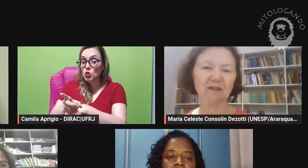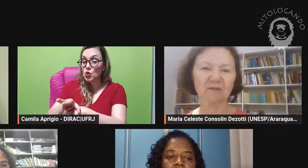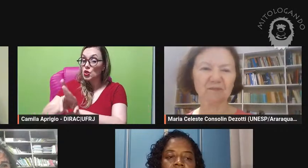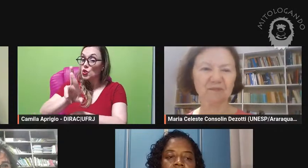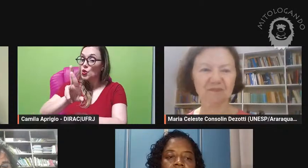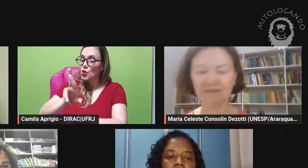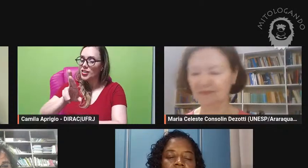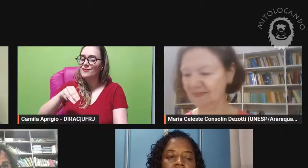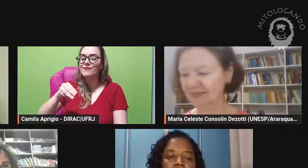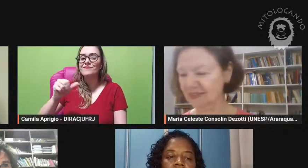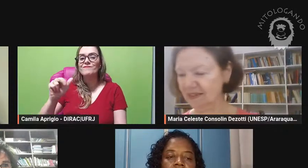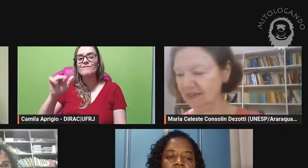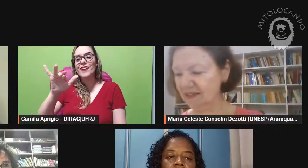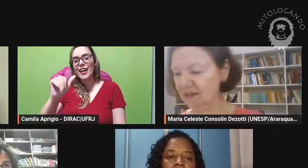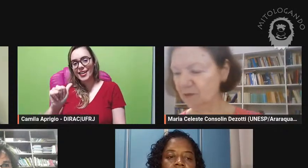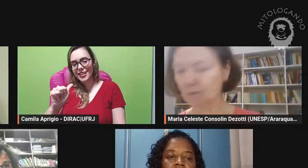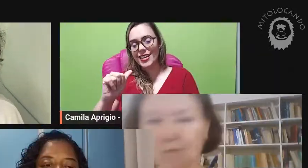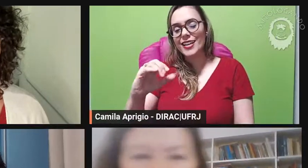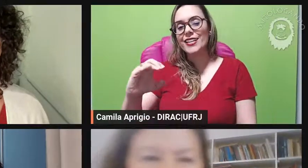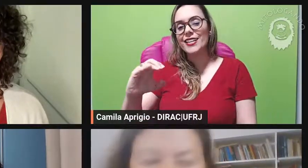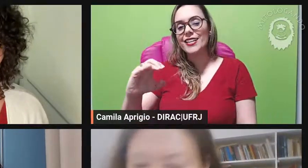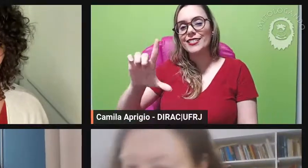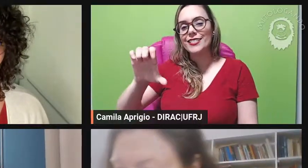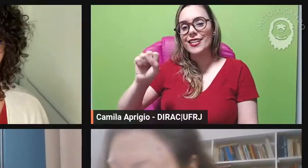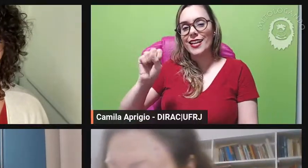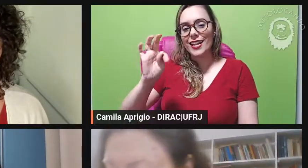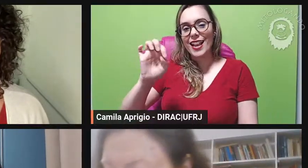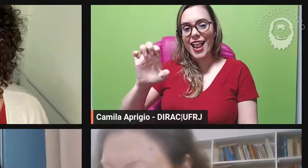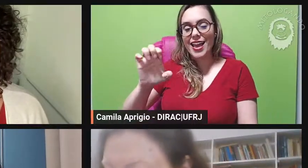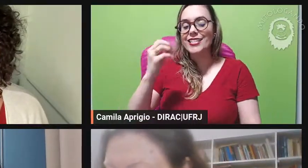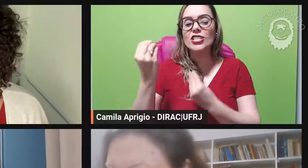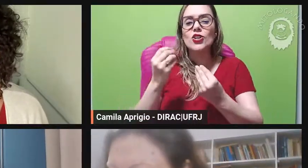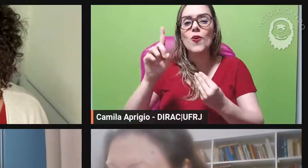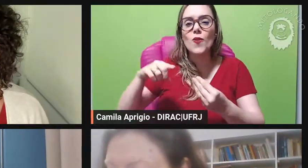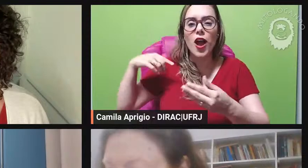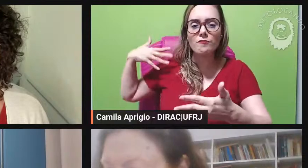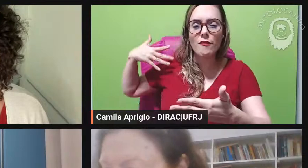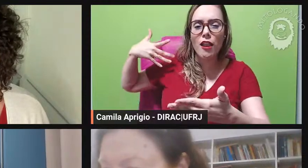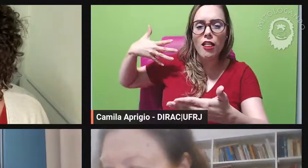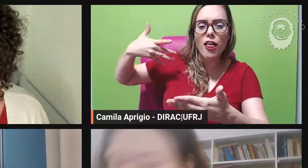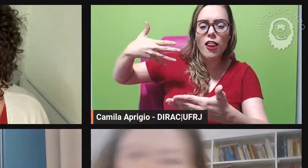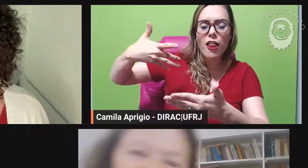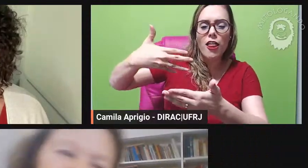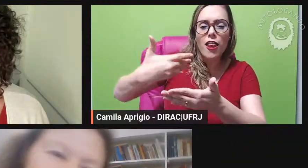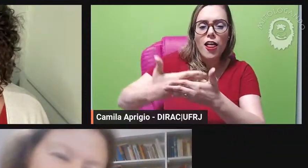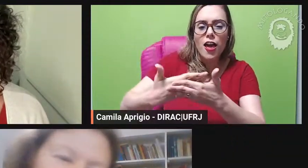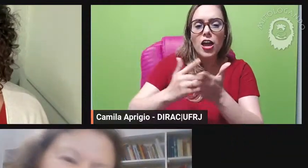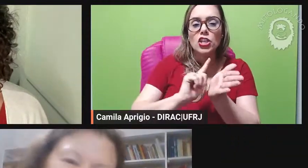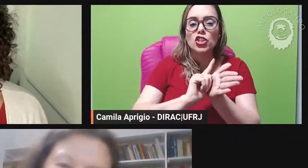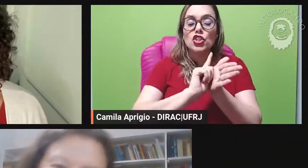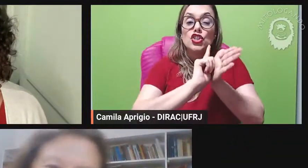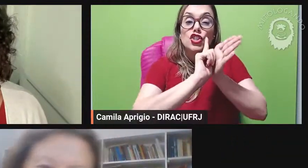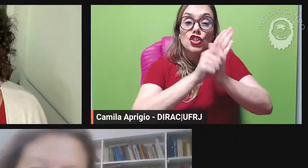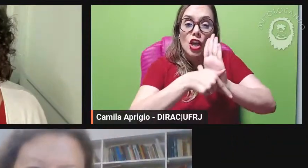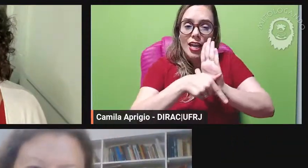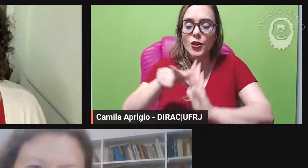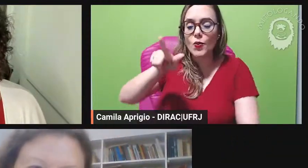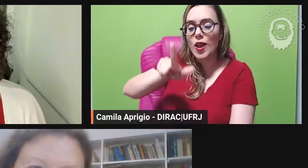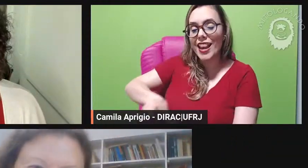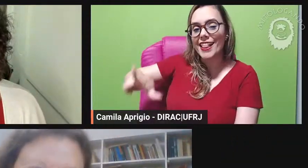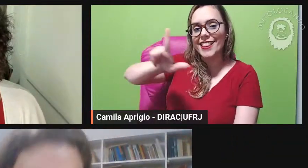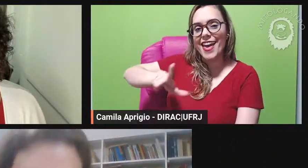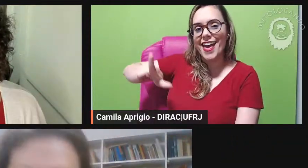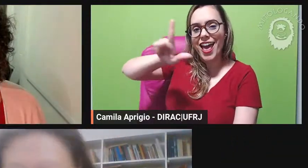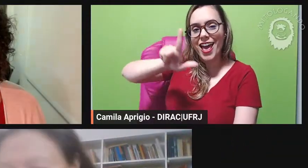apresentar a sua palestra Percursos da Fábula Exópica do Gênero Literário ao Código Alegórico por favor